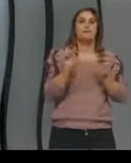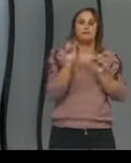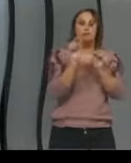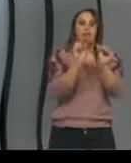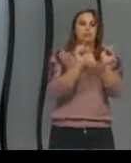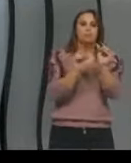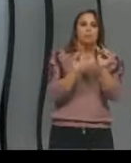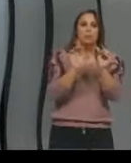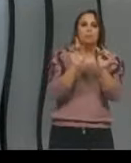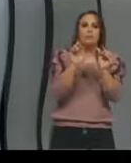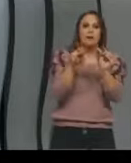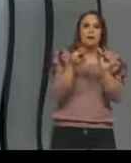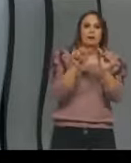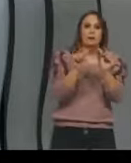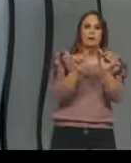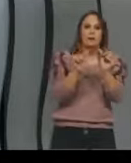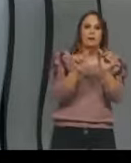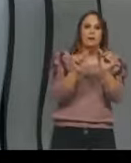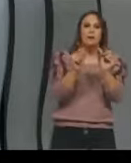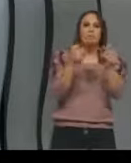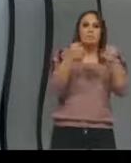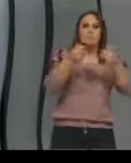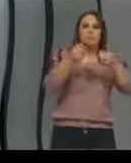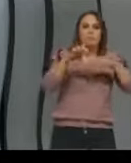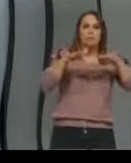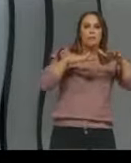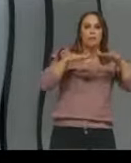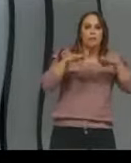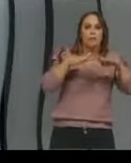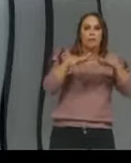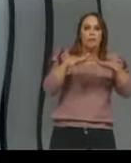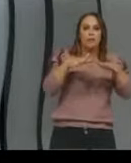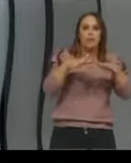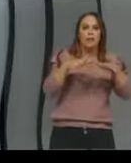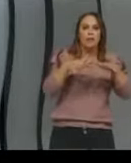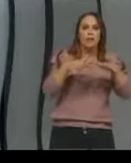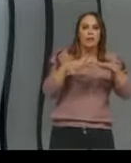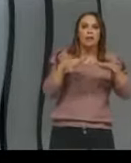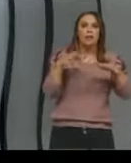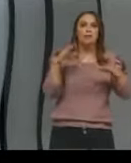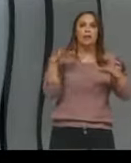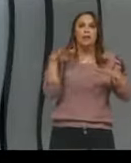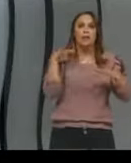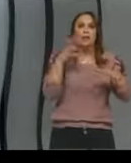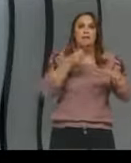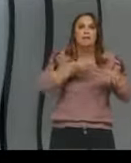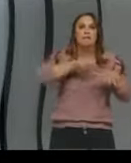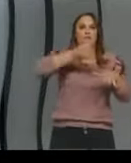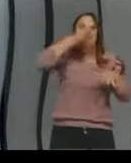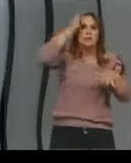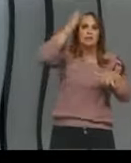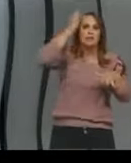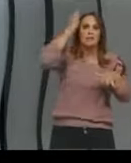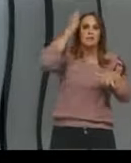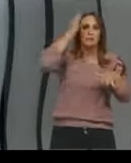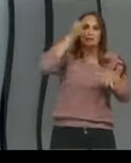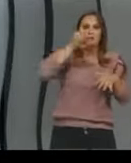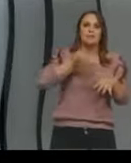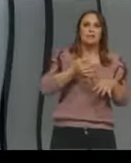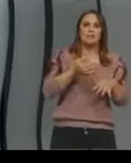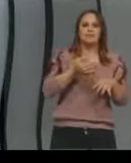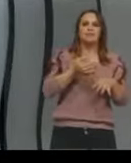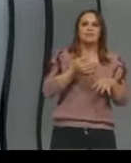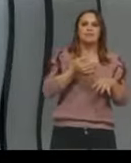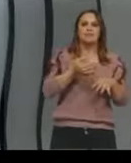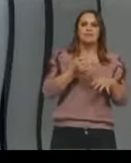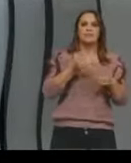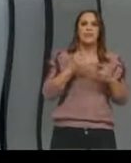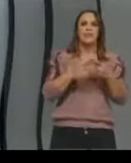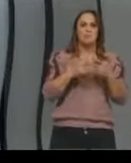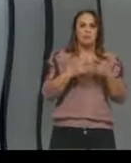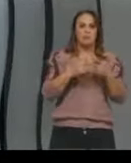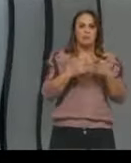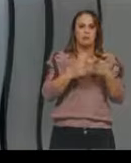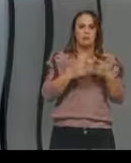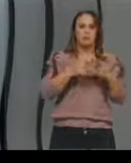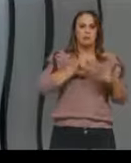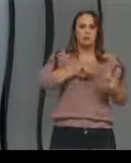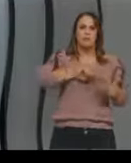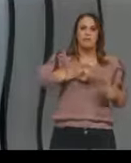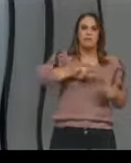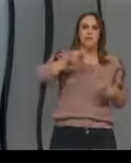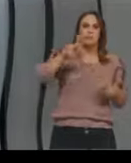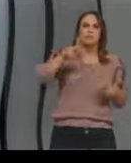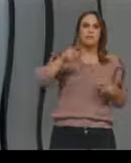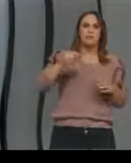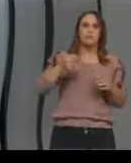você tenha tempo de poder registrar essa informação no formato de bandas. Se você coloca uma diferença de potencial muito alta